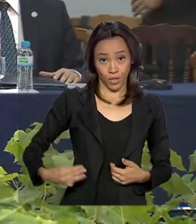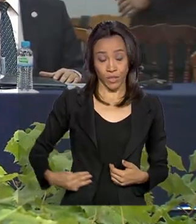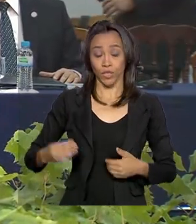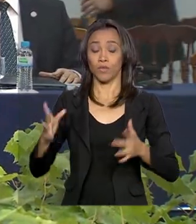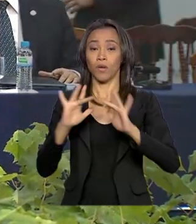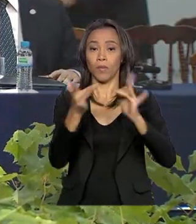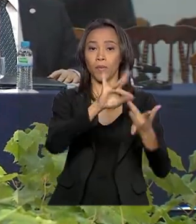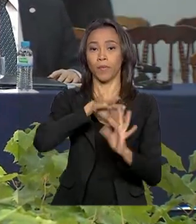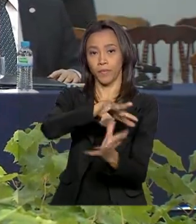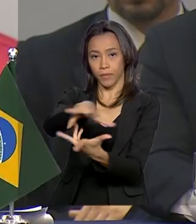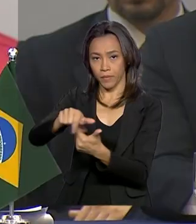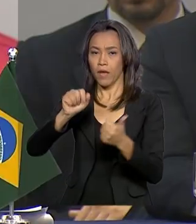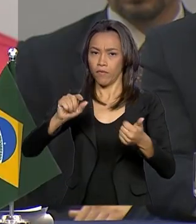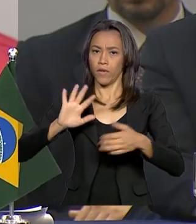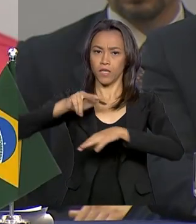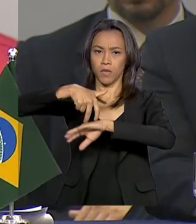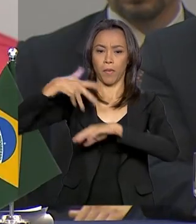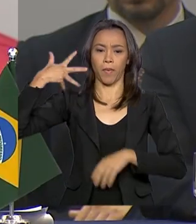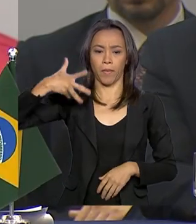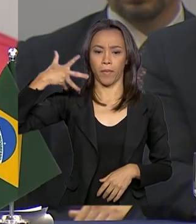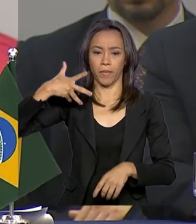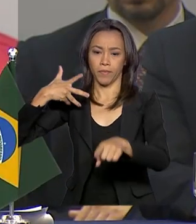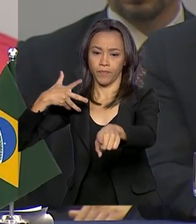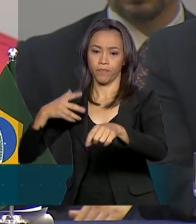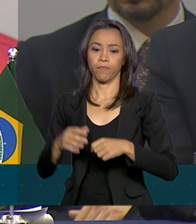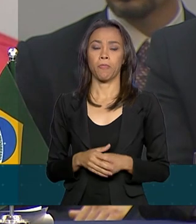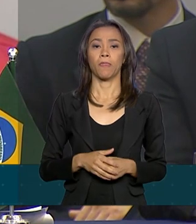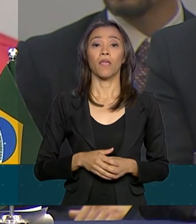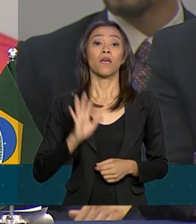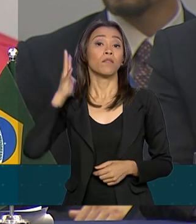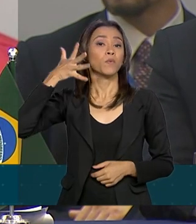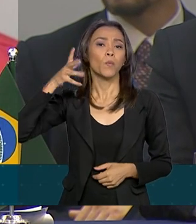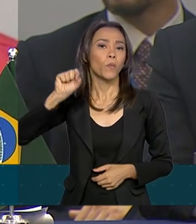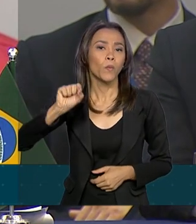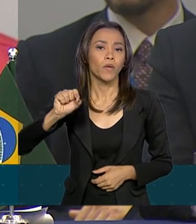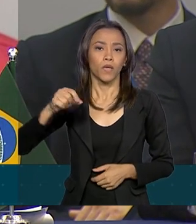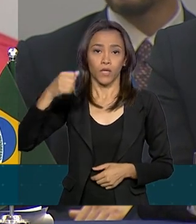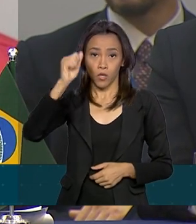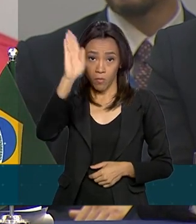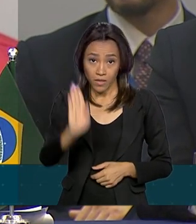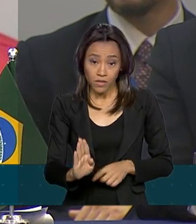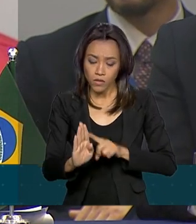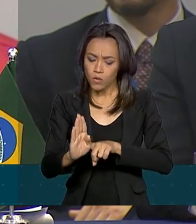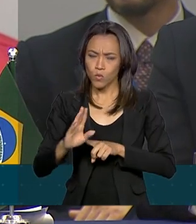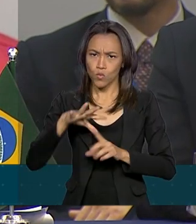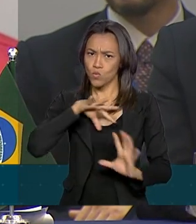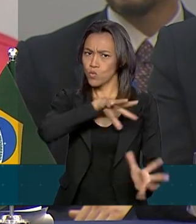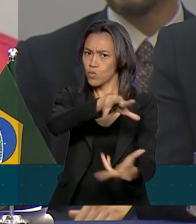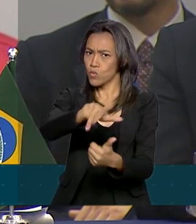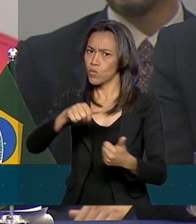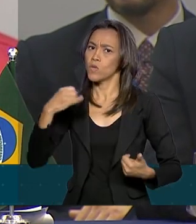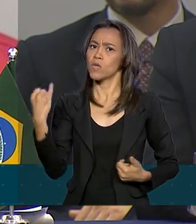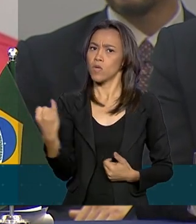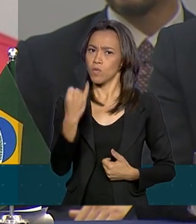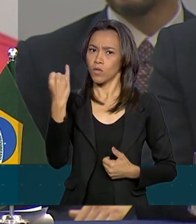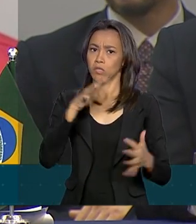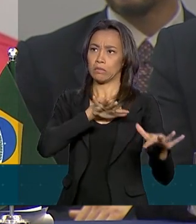Brasil à frente do bloco. Reposicionamos o Brasil no mundo como um ator relevante e respeitado.